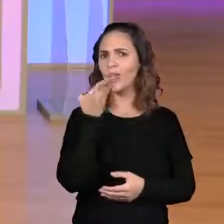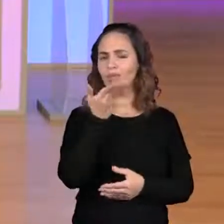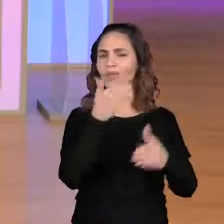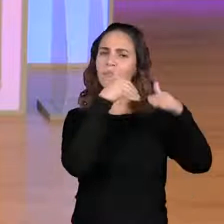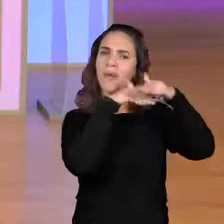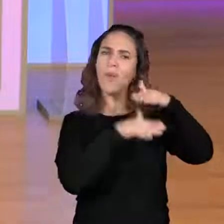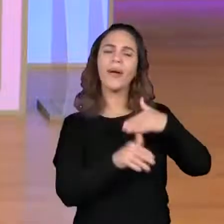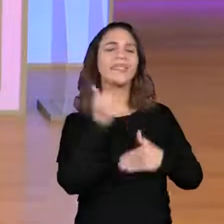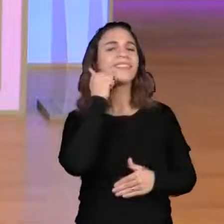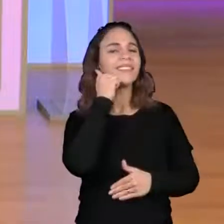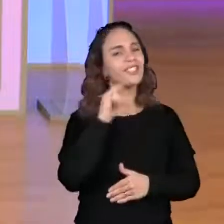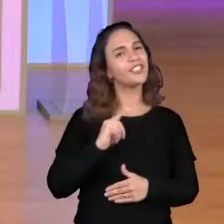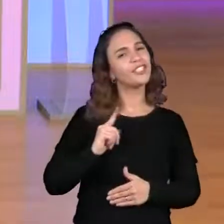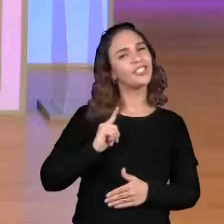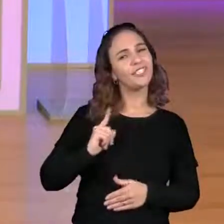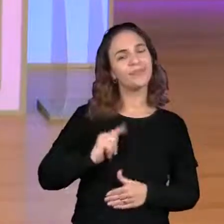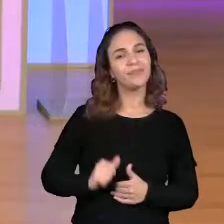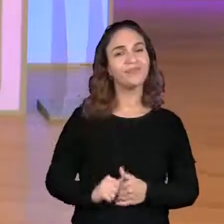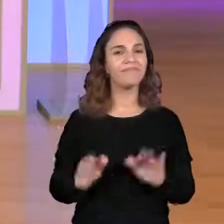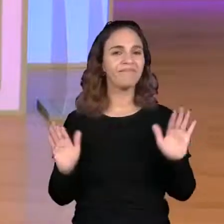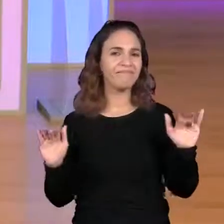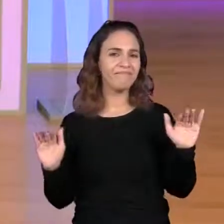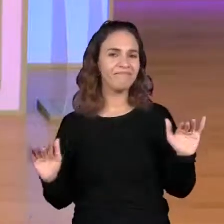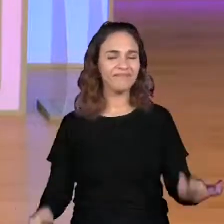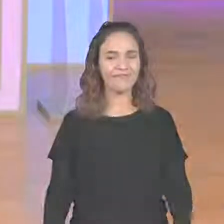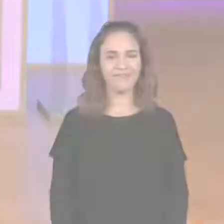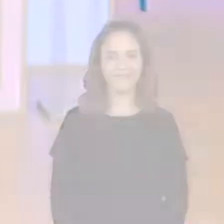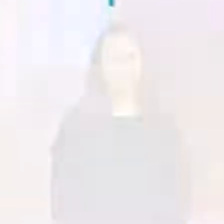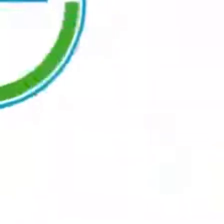de ciências no aplicativo. Tchau, tchau!